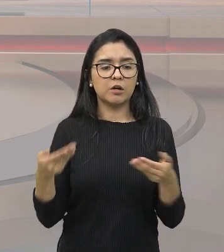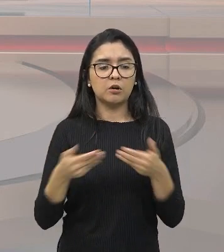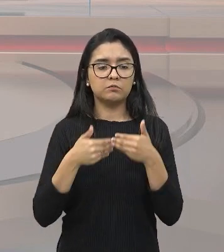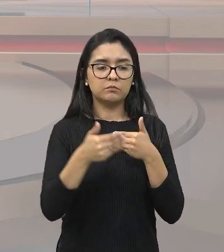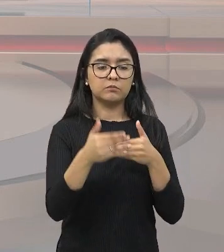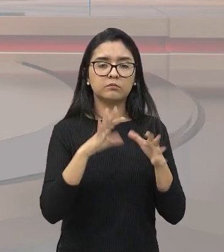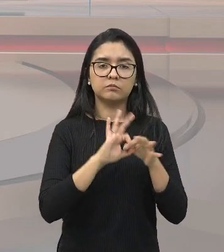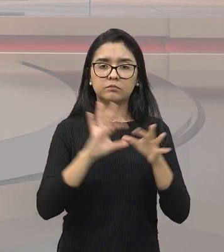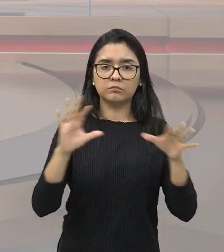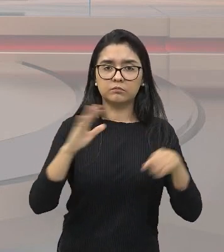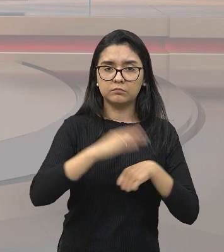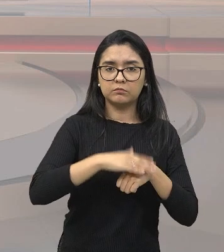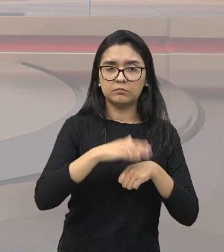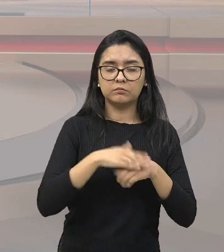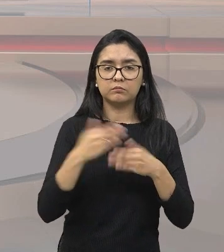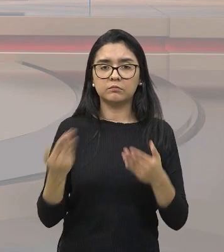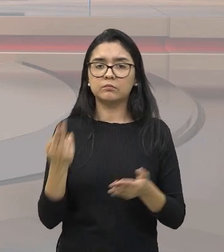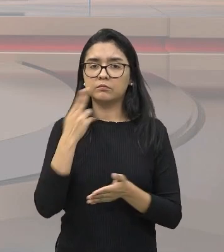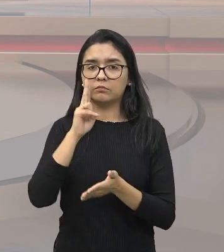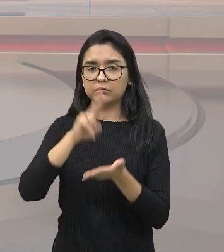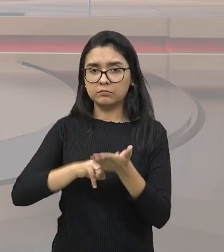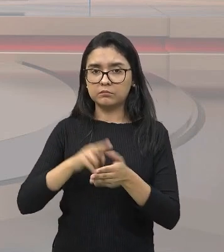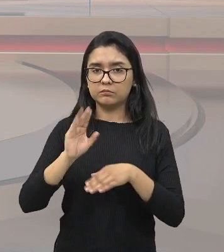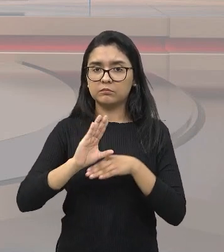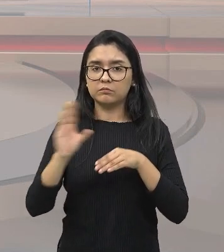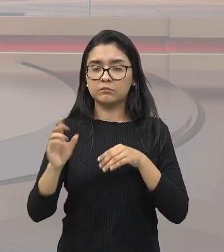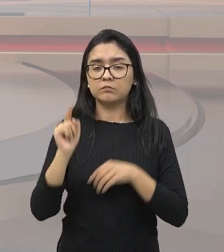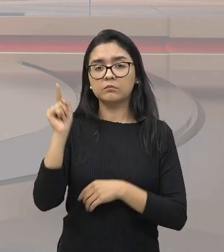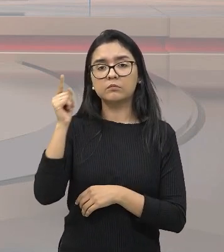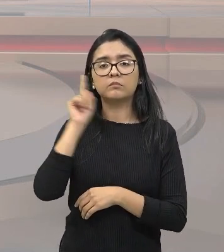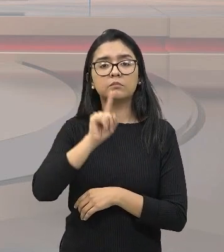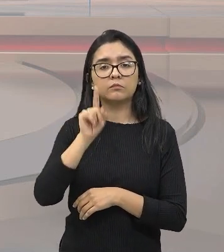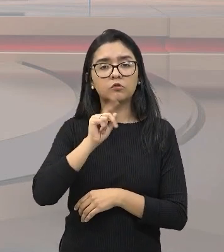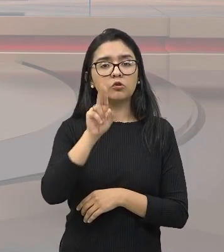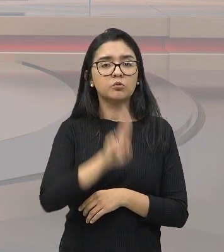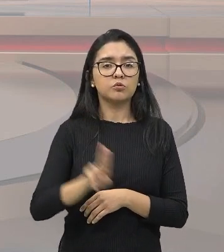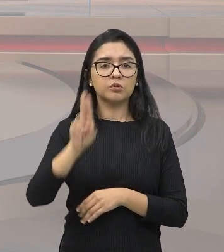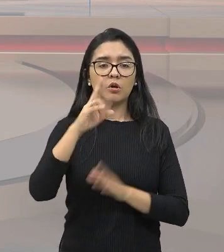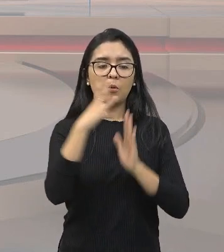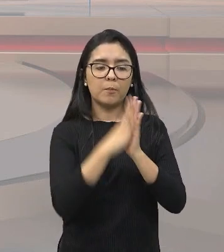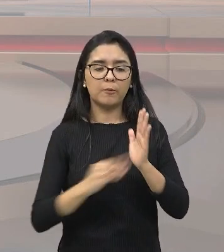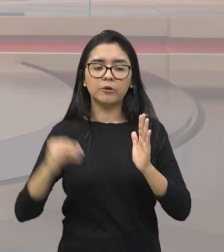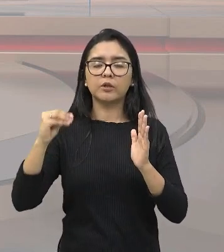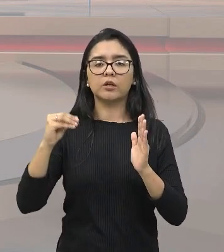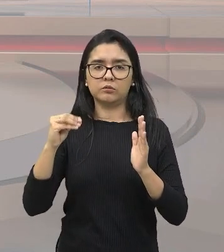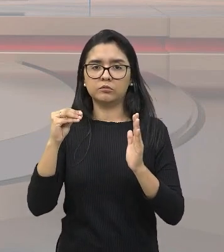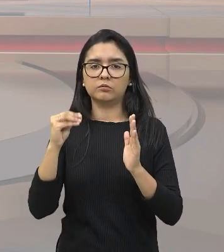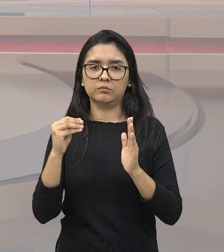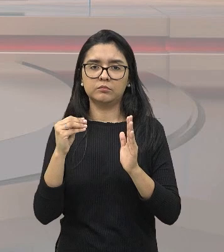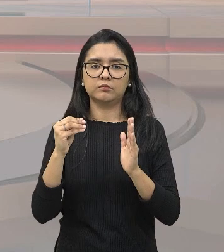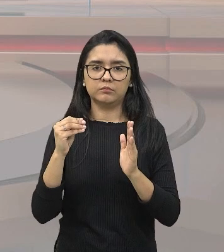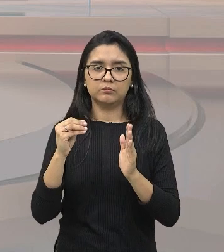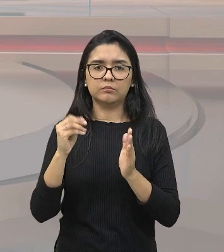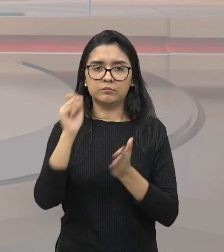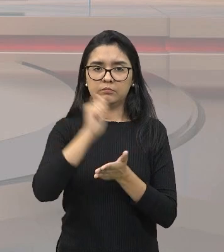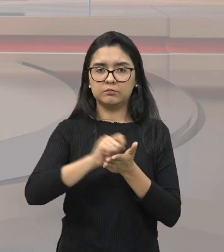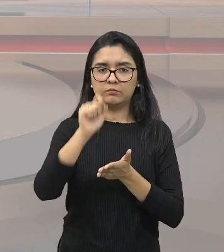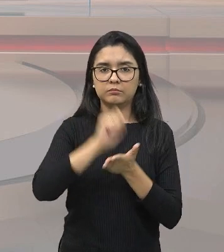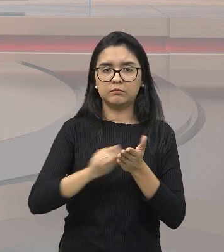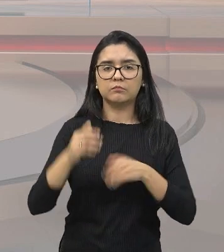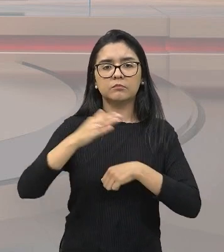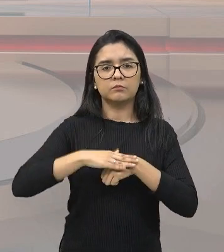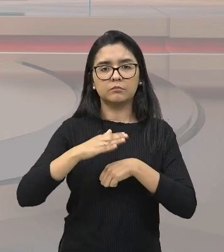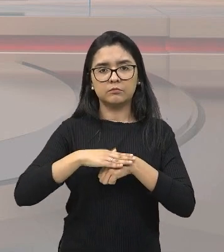vão pegar a Carta Constitucional dos Estados Unidos e usá-la como modelo para redigir as suas próprias